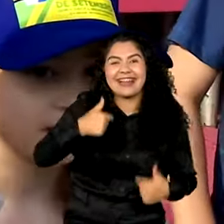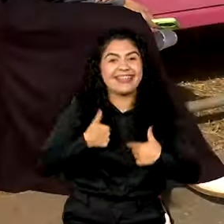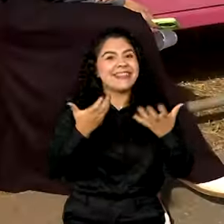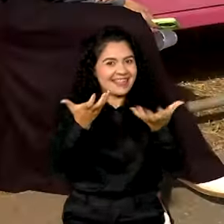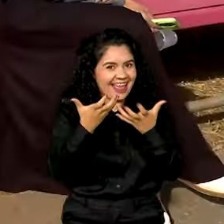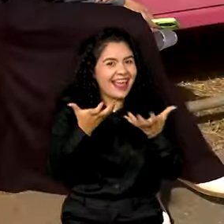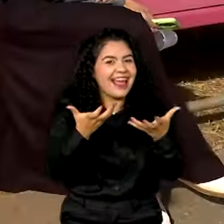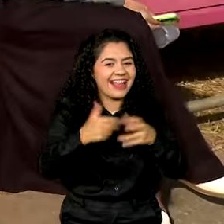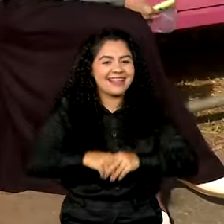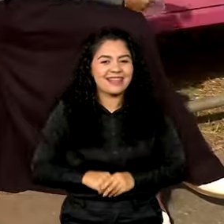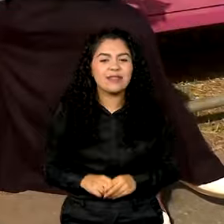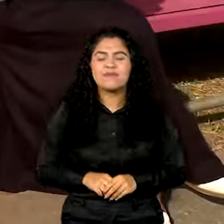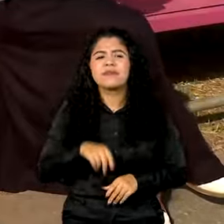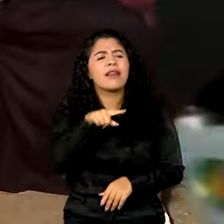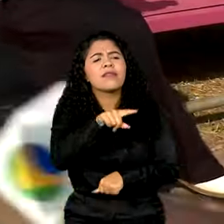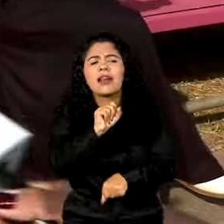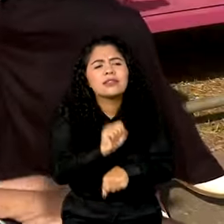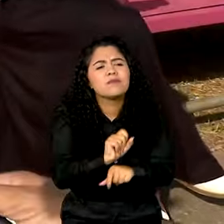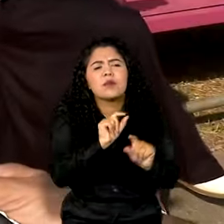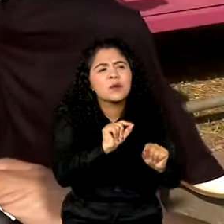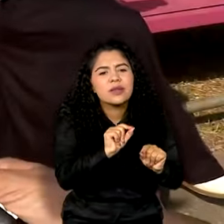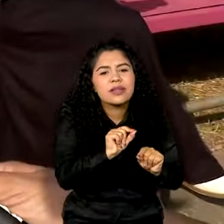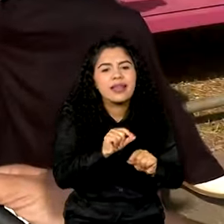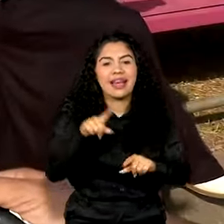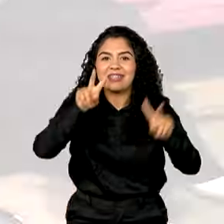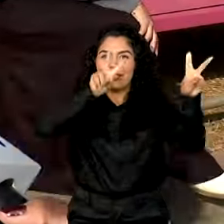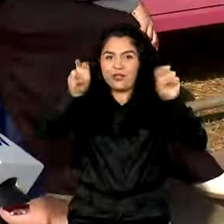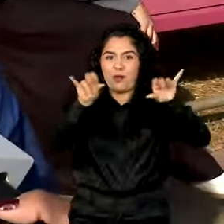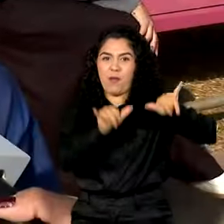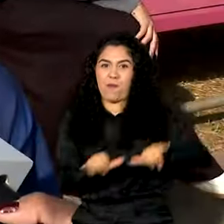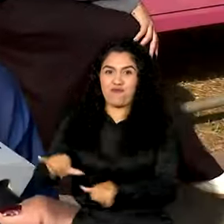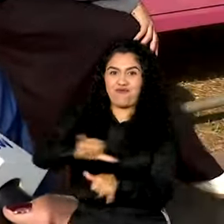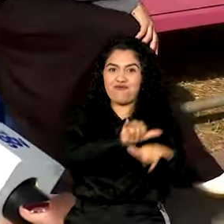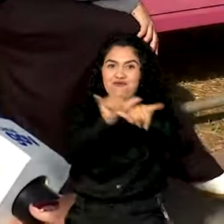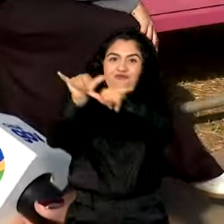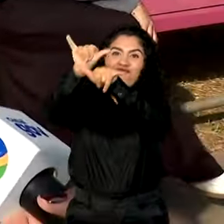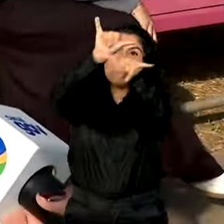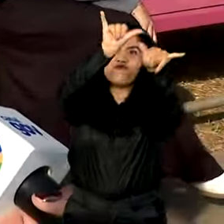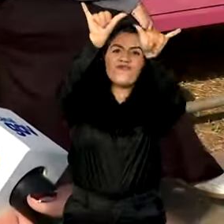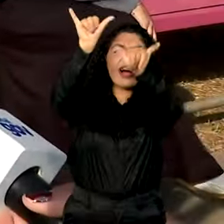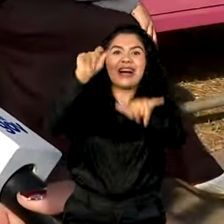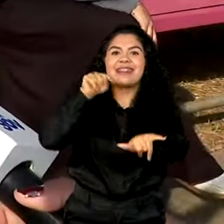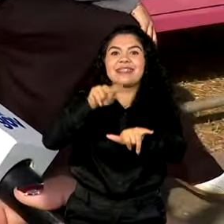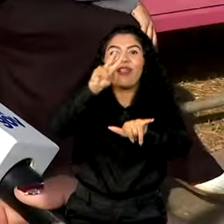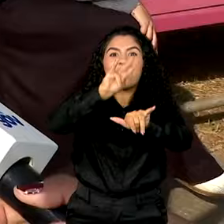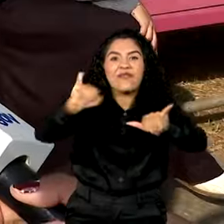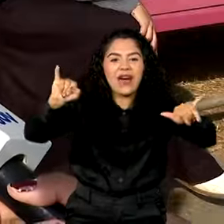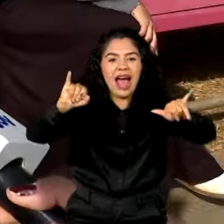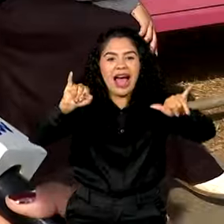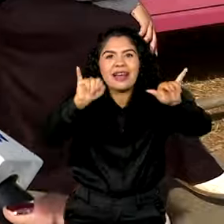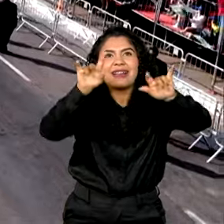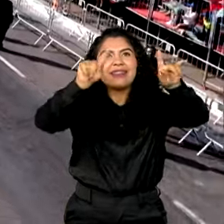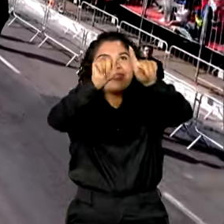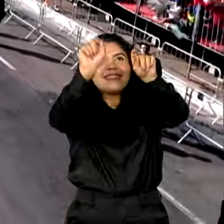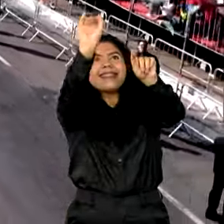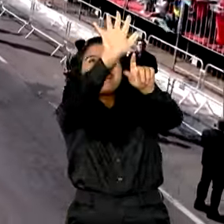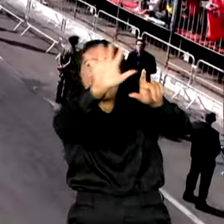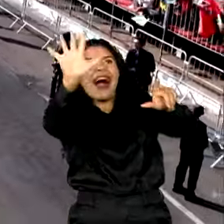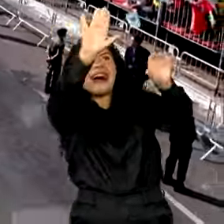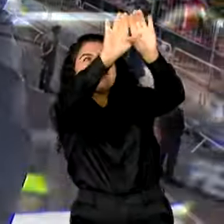eu quero ver. O que você está esperando desse desfile? A quadrilha da fumaça, porque eles vão fazer um desenho com fumaça lá em cima.